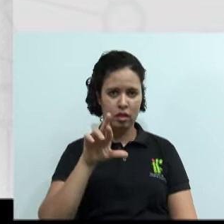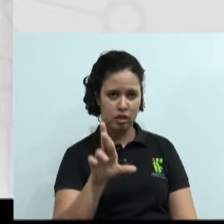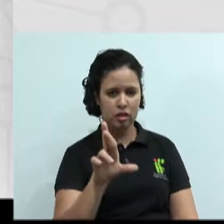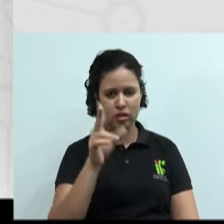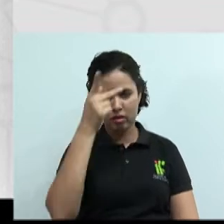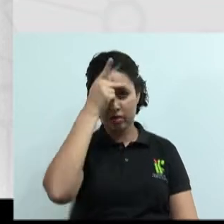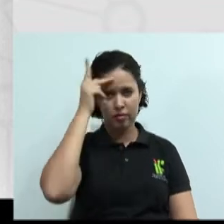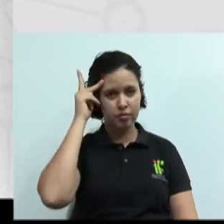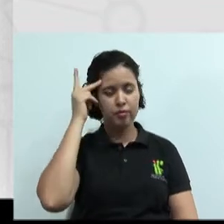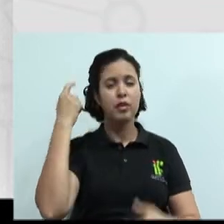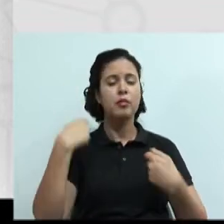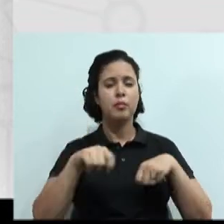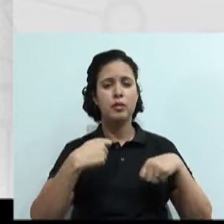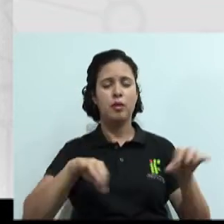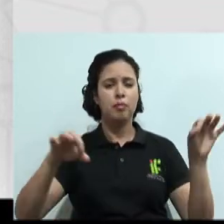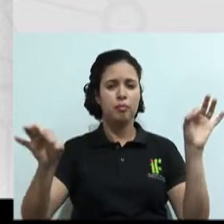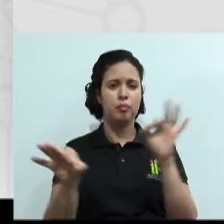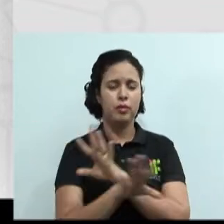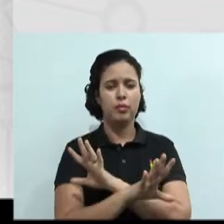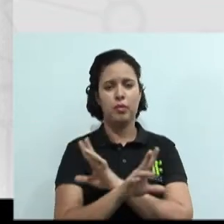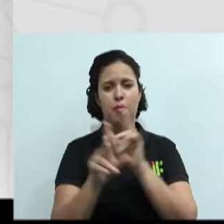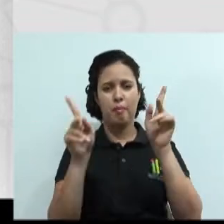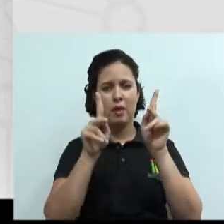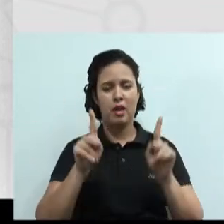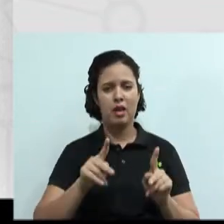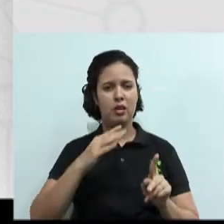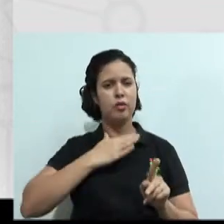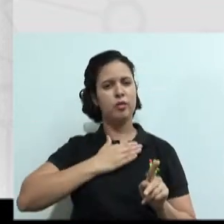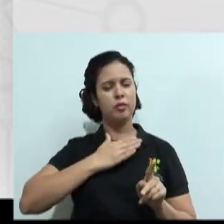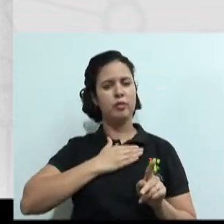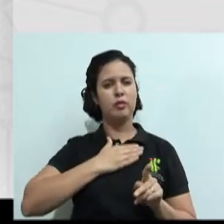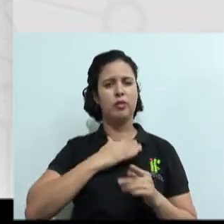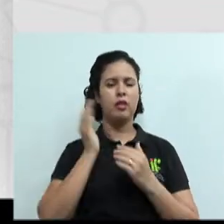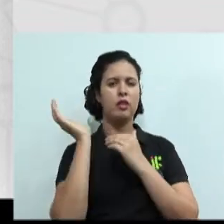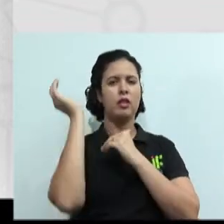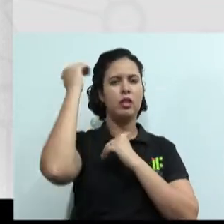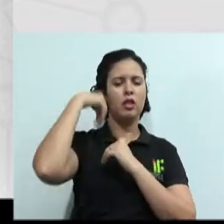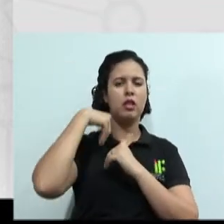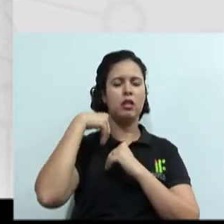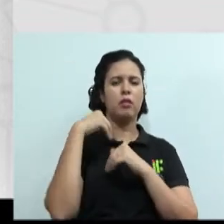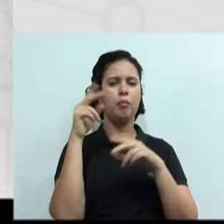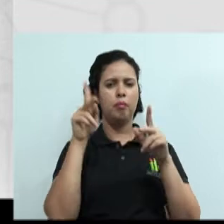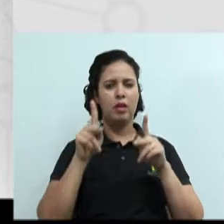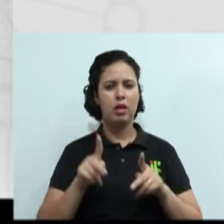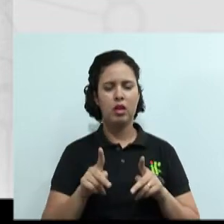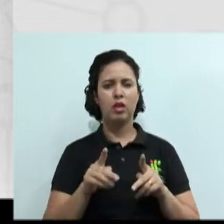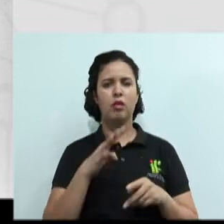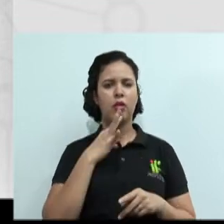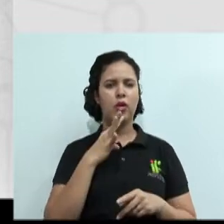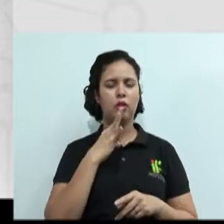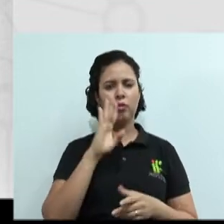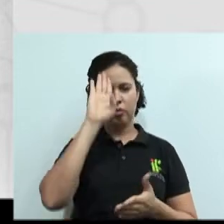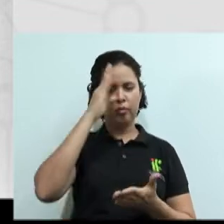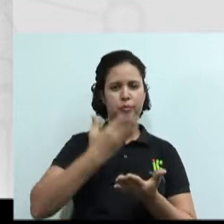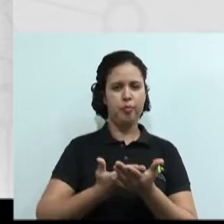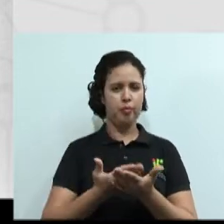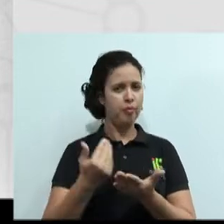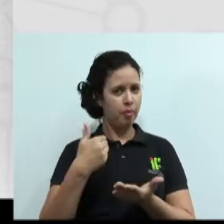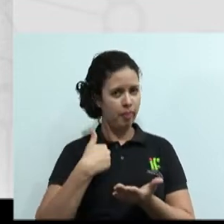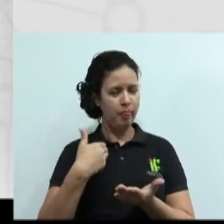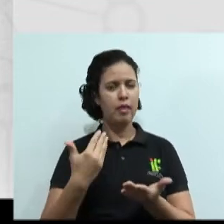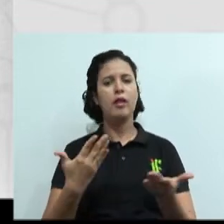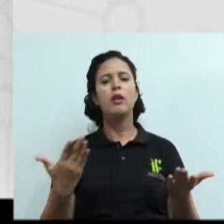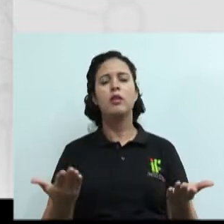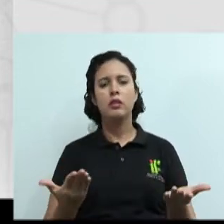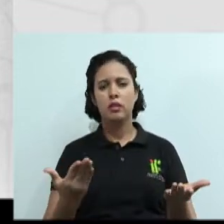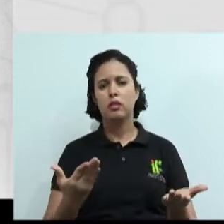paz consigo mesmo, para poder estar em paz com os outros. Se você deixa de se conhecer, deixa de confiar em você, deixa